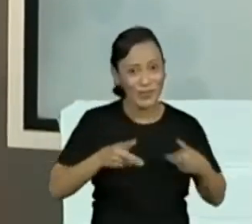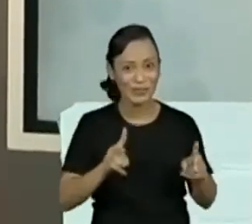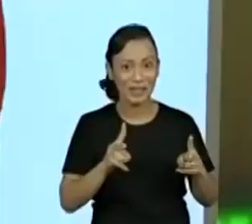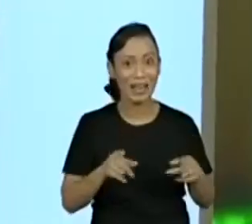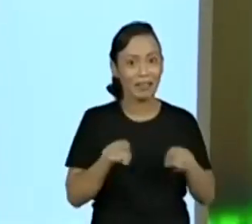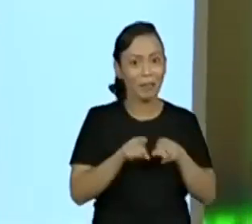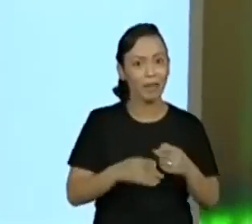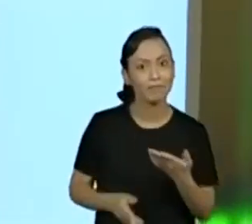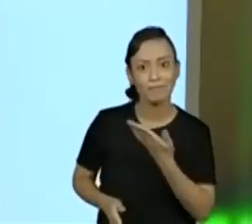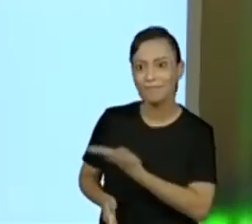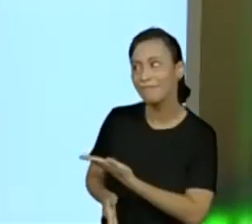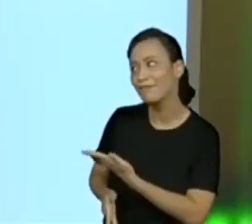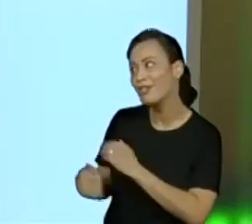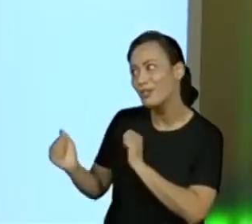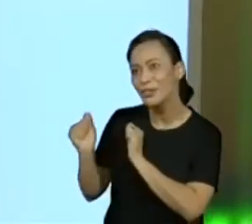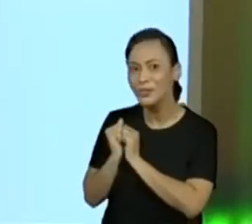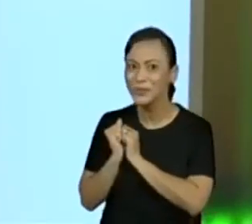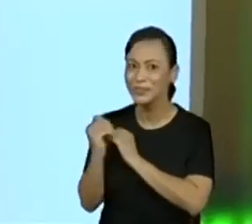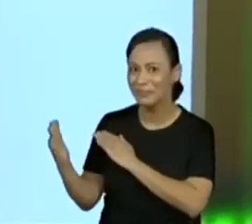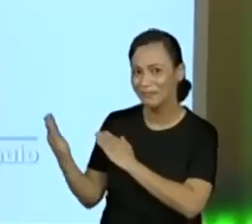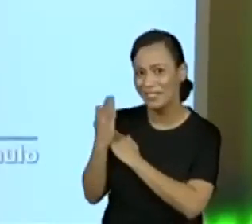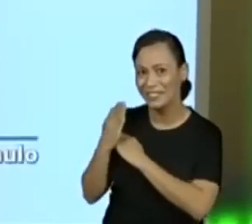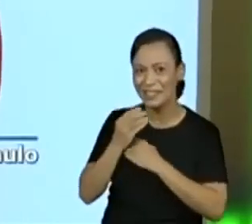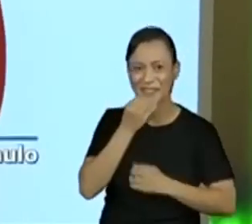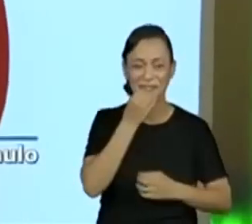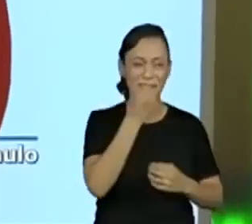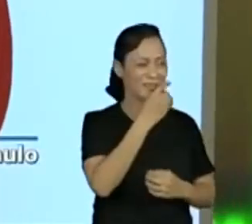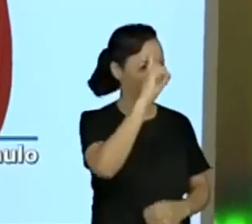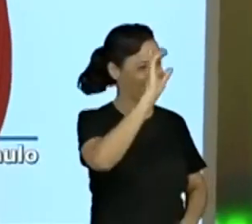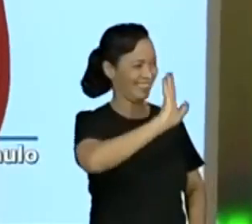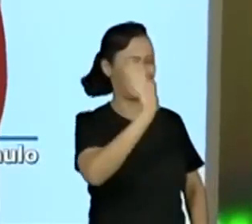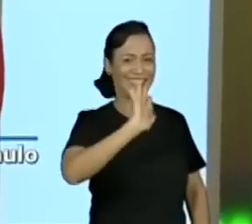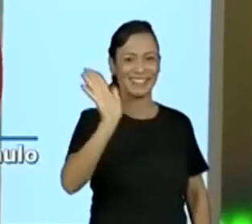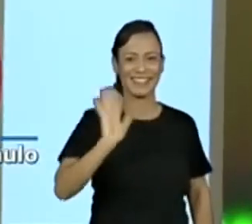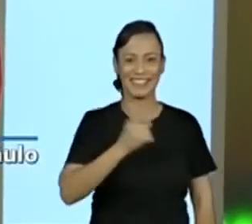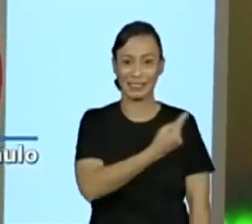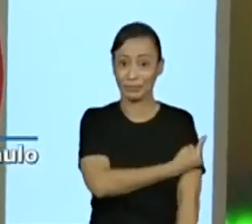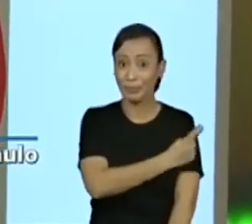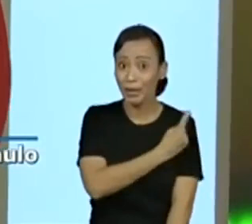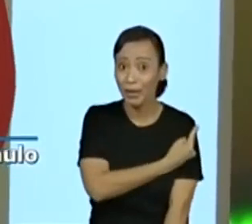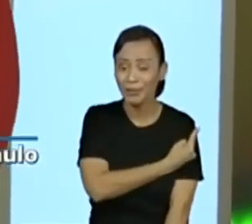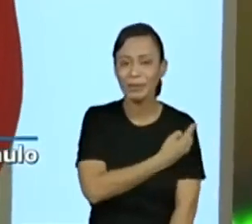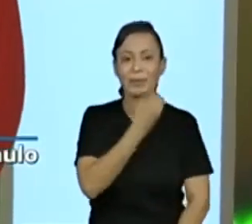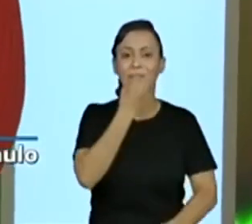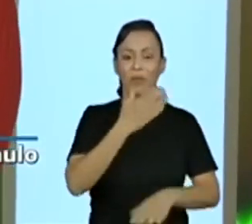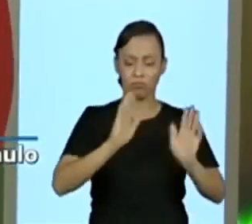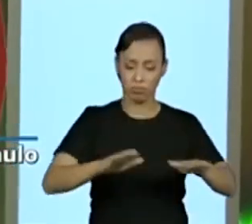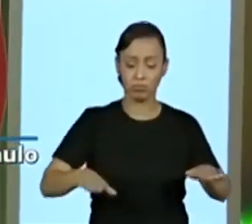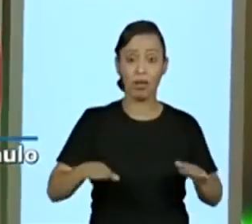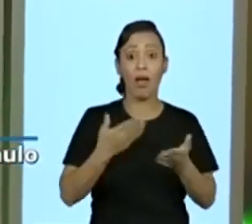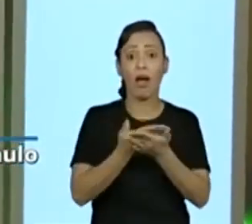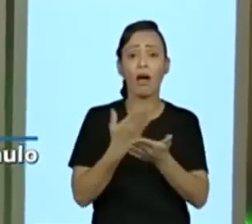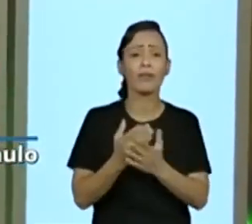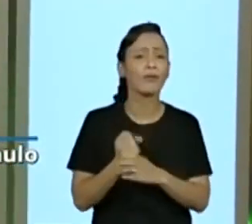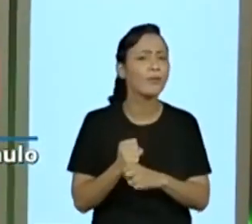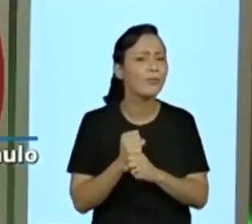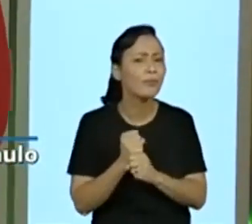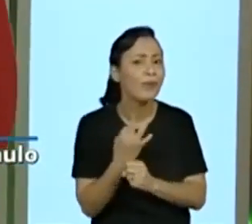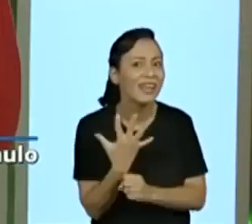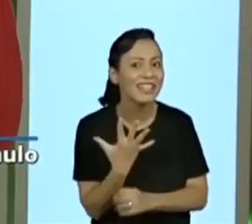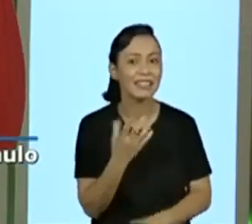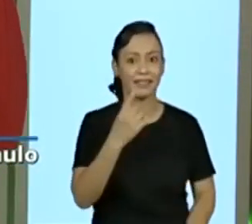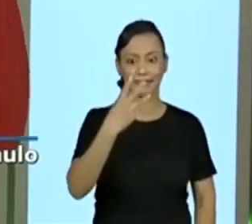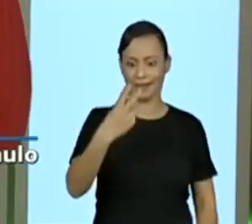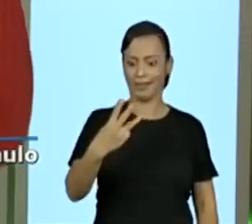continua também. Sim, bom dia, galerinha do primeiro ano. Lembrando que são três aulas, pois são as aulas